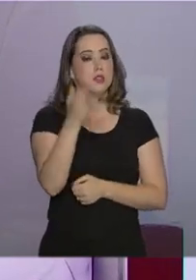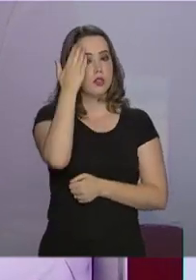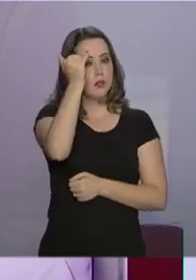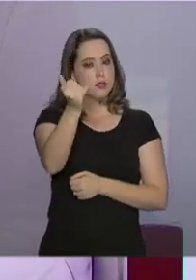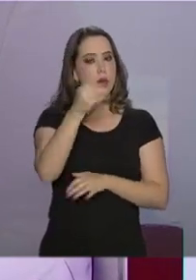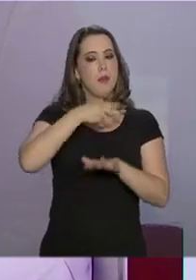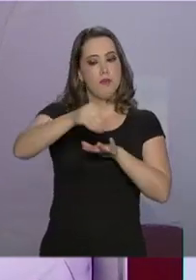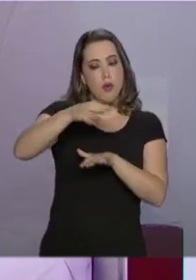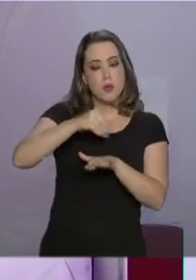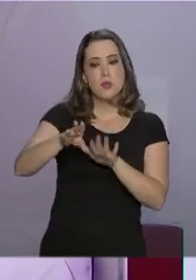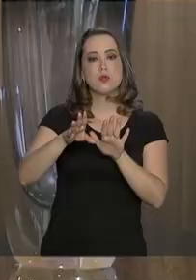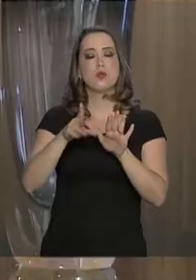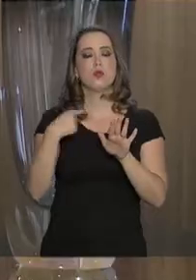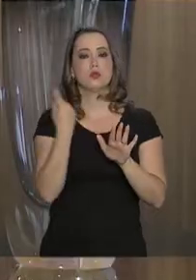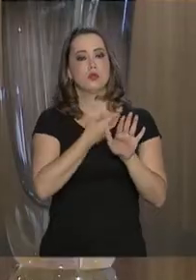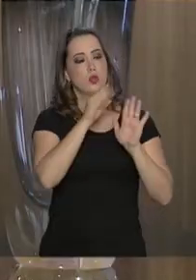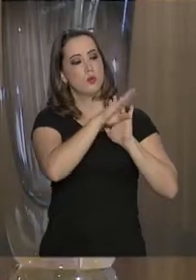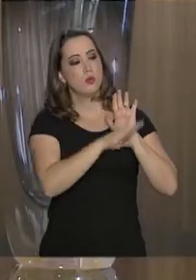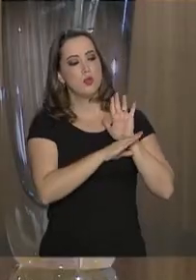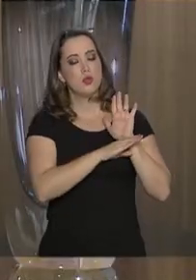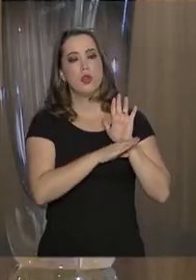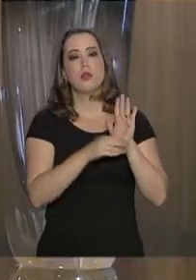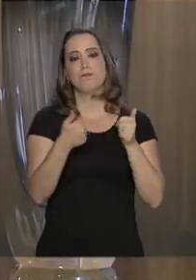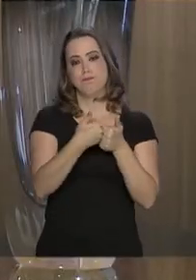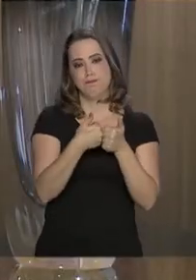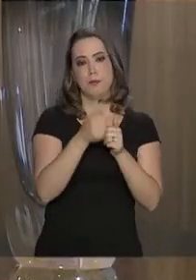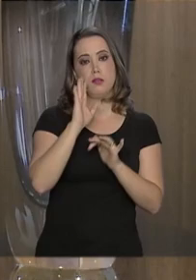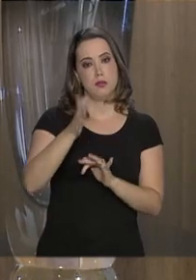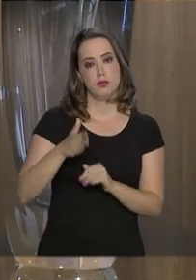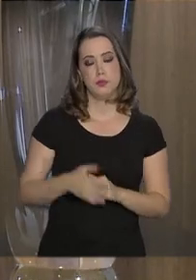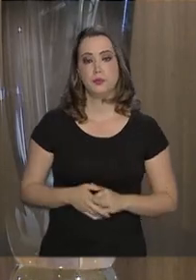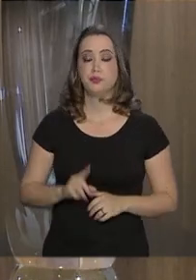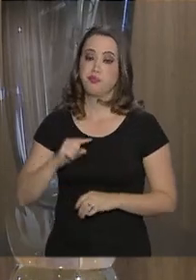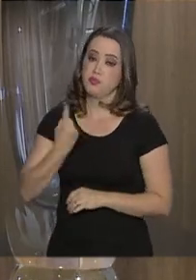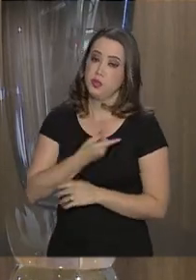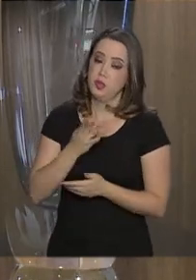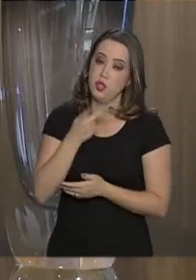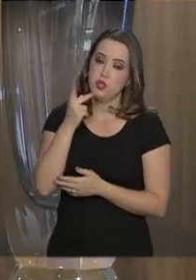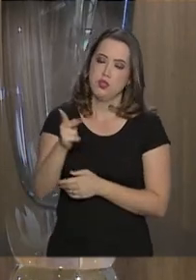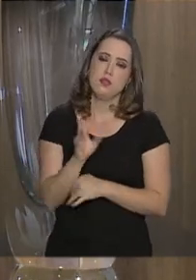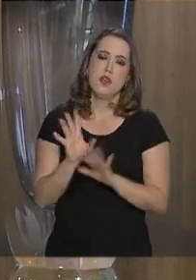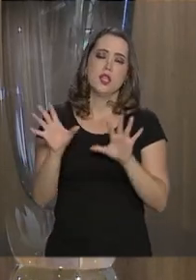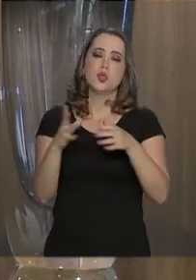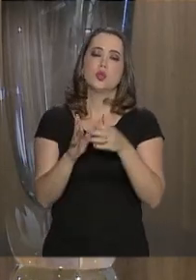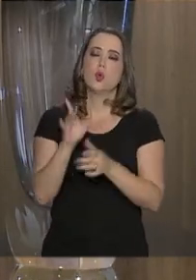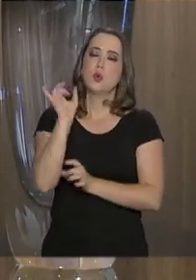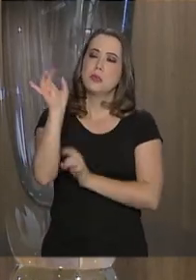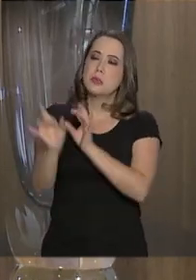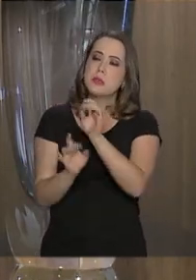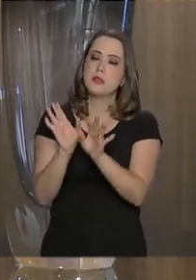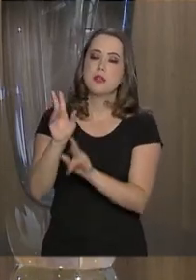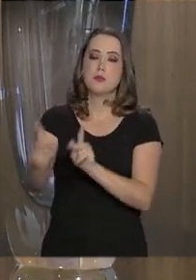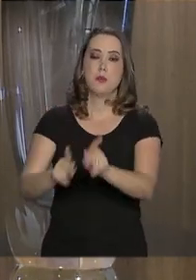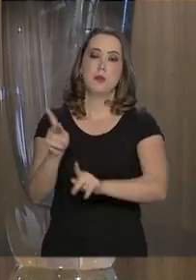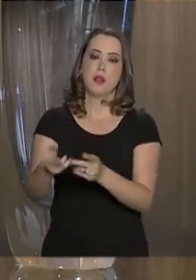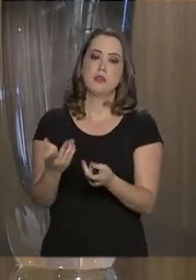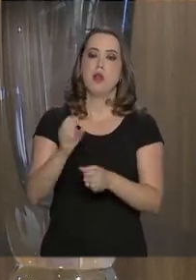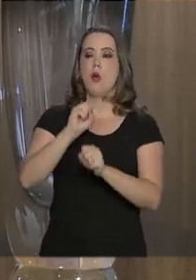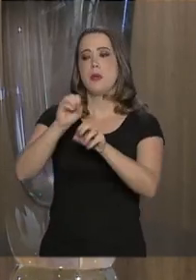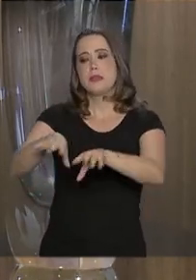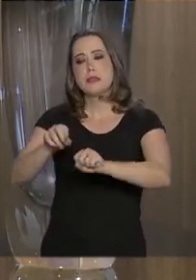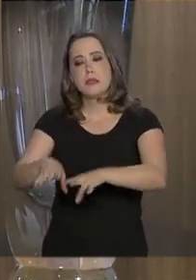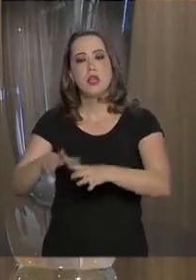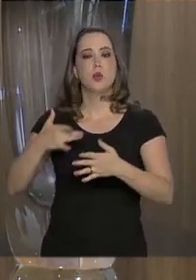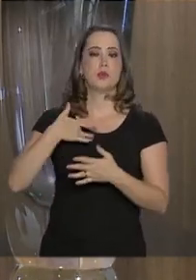sobre alguns desses projetos. Bom, secretária, a gente fala de áreas, então, que são muito sensíveis para a população, como educação e